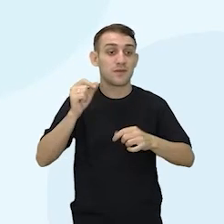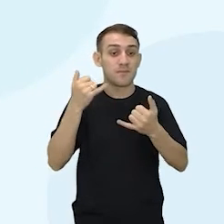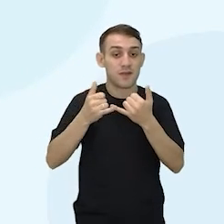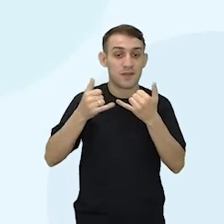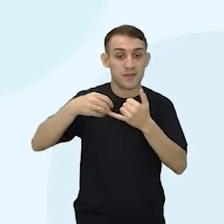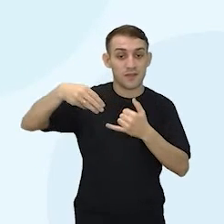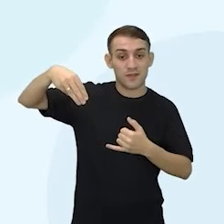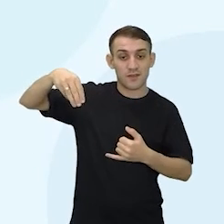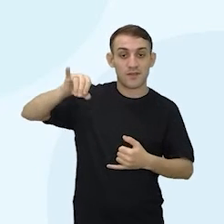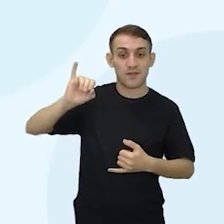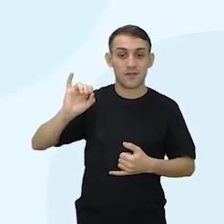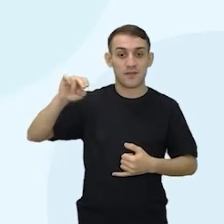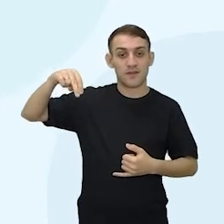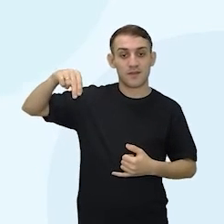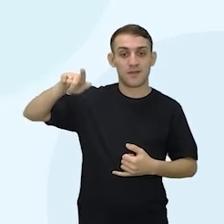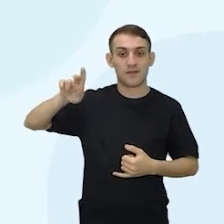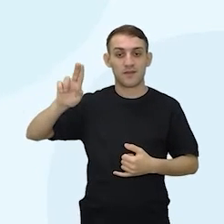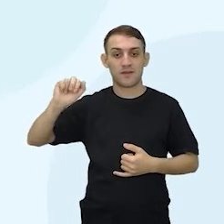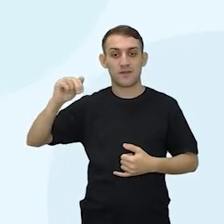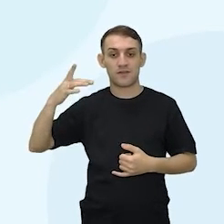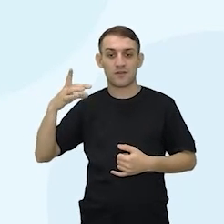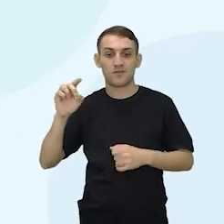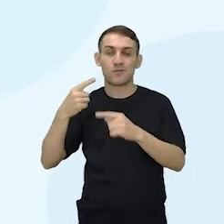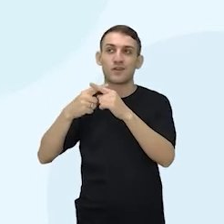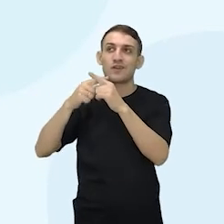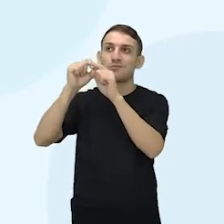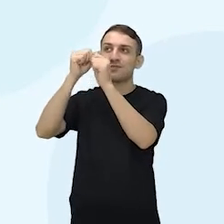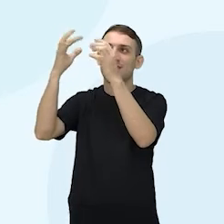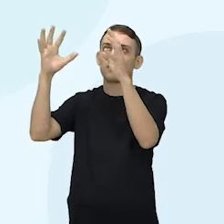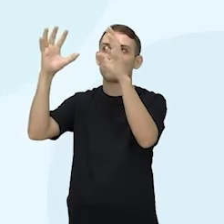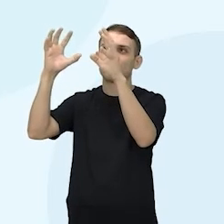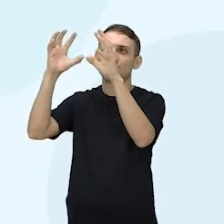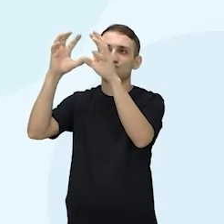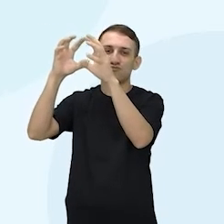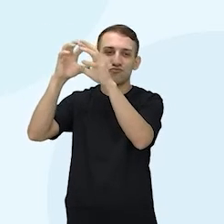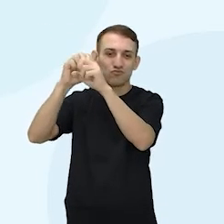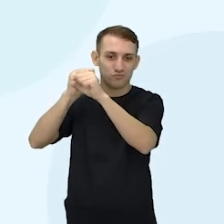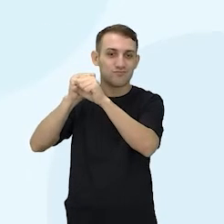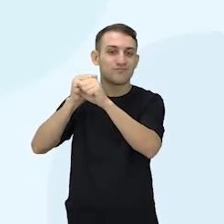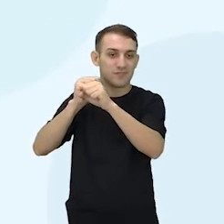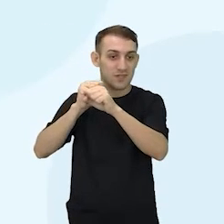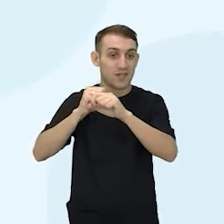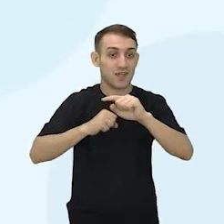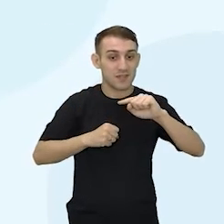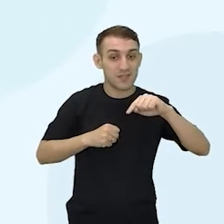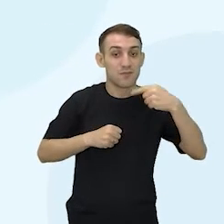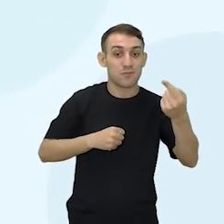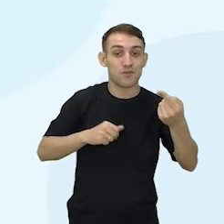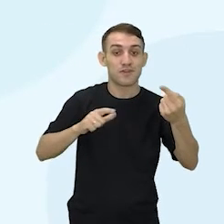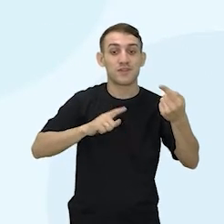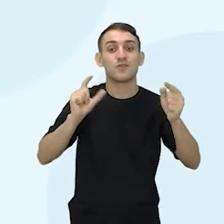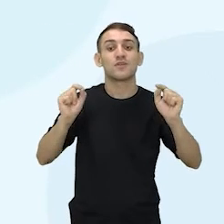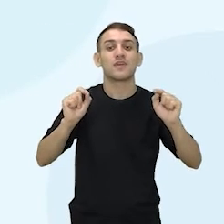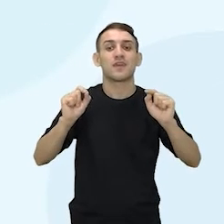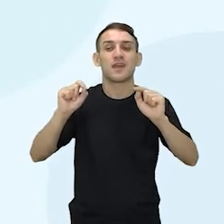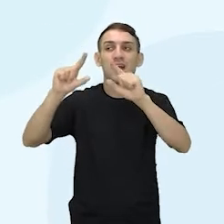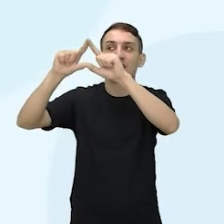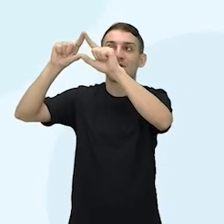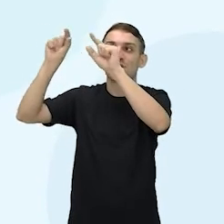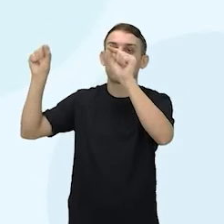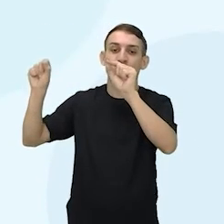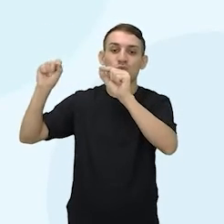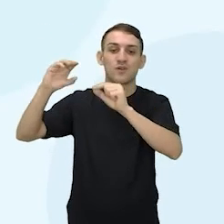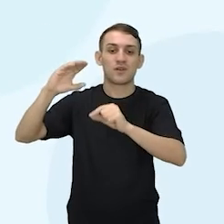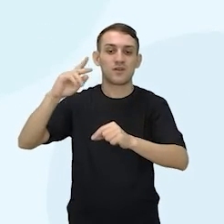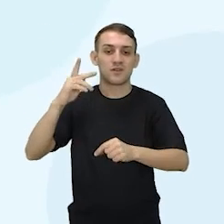minguando, o brilho está acabando. Tá. Certo? Depois, está cheia, que nem a professora Nalu, bem